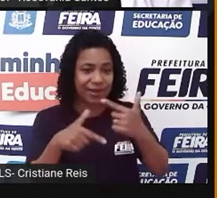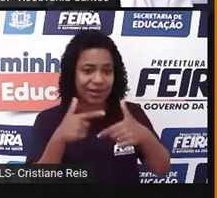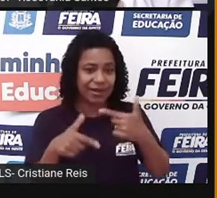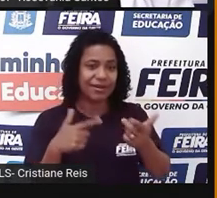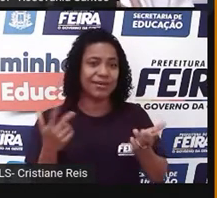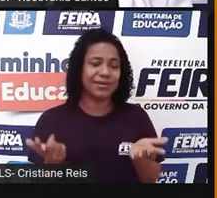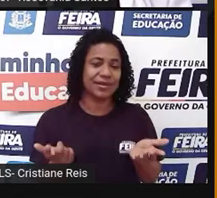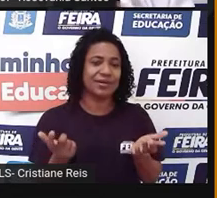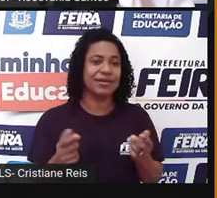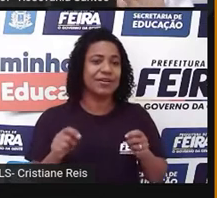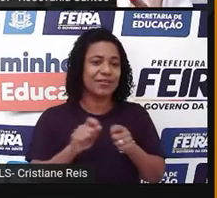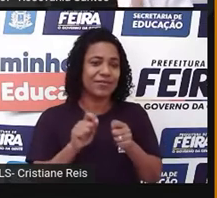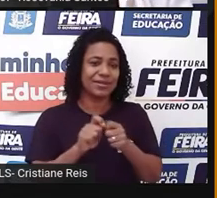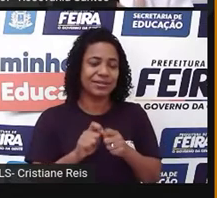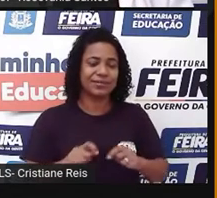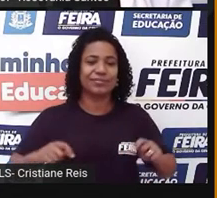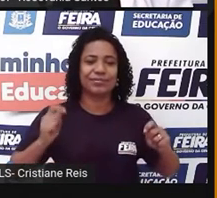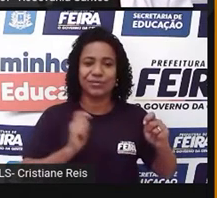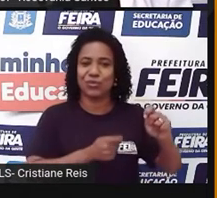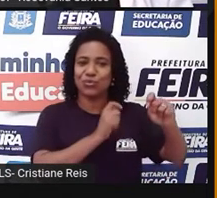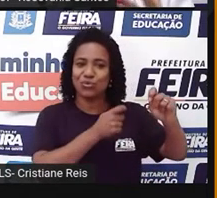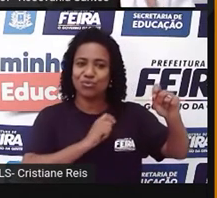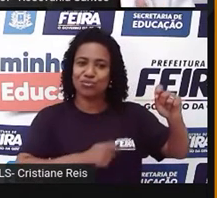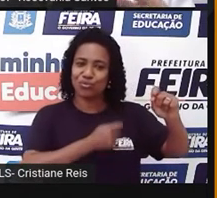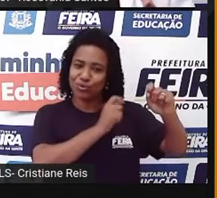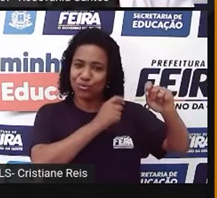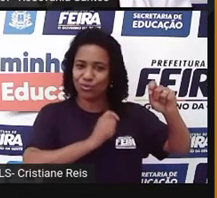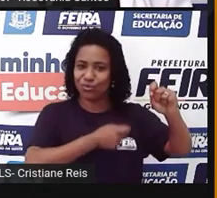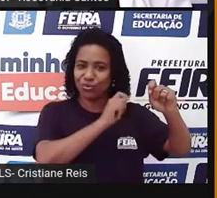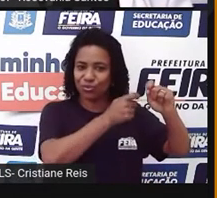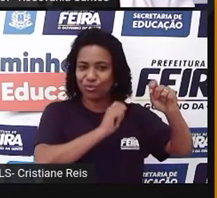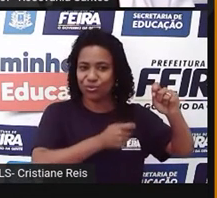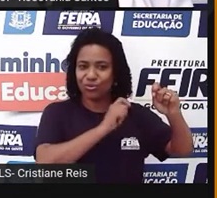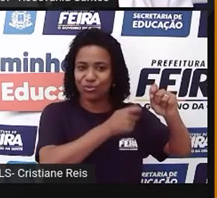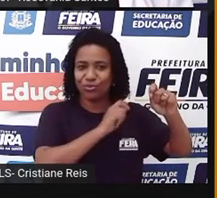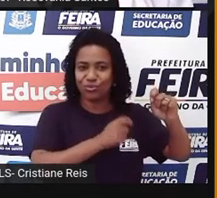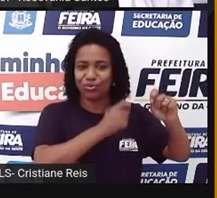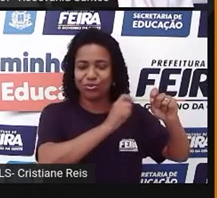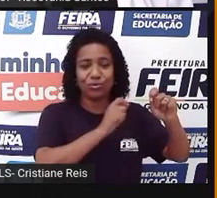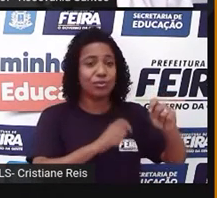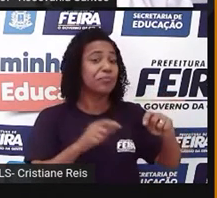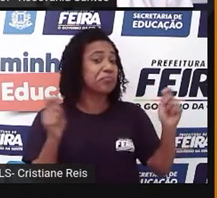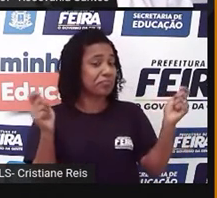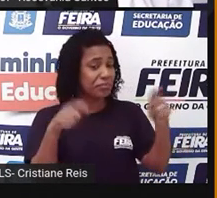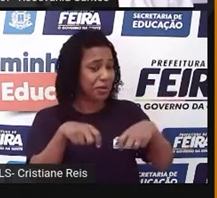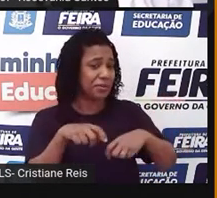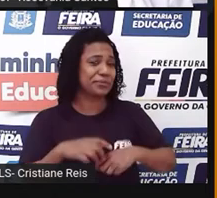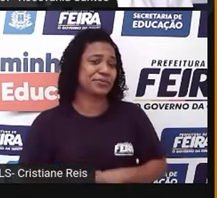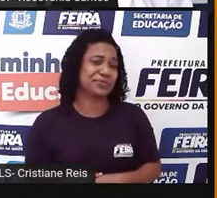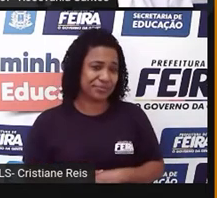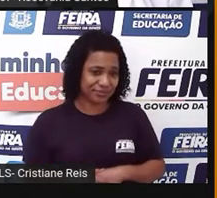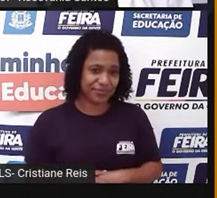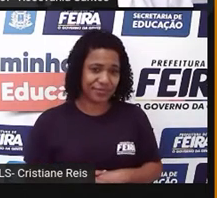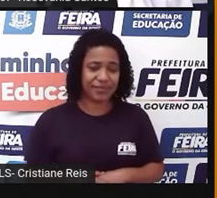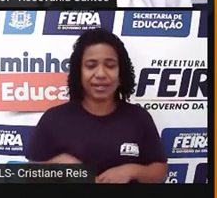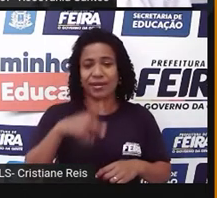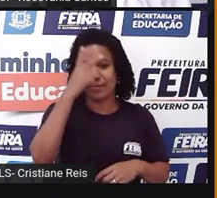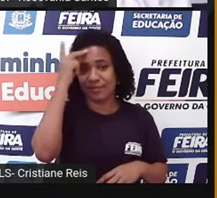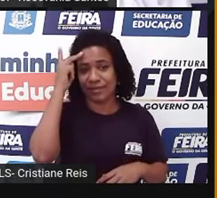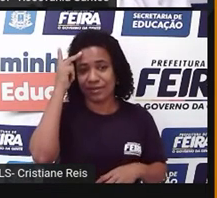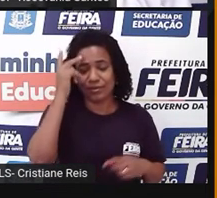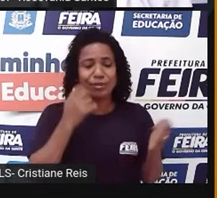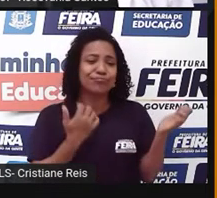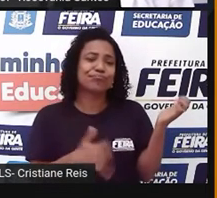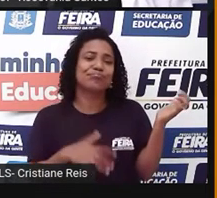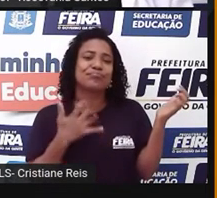Fazer o repente, fazer não, né? Cantar ali, recitar o repente. e todo mundo até se diverte. gente vai